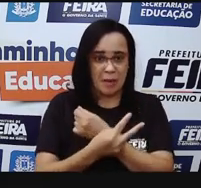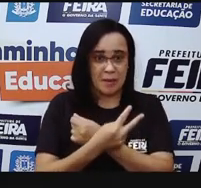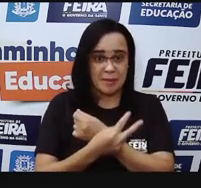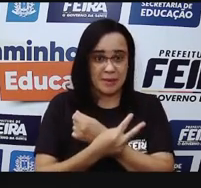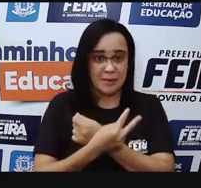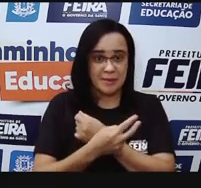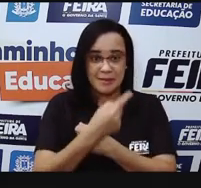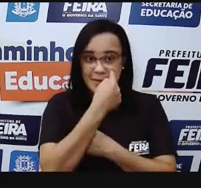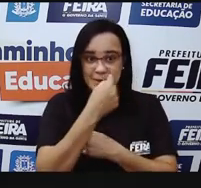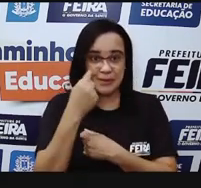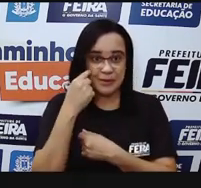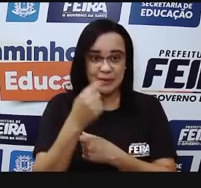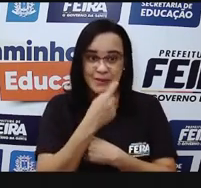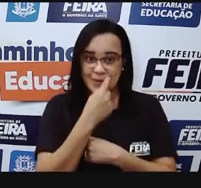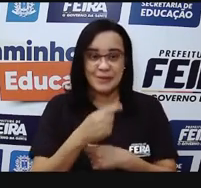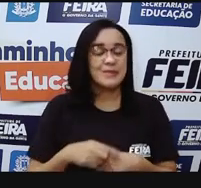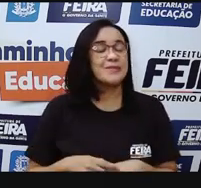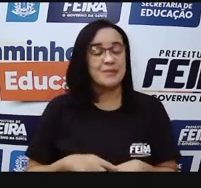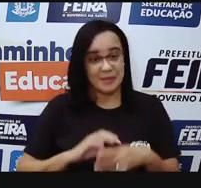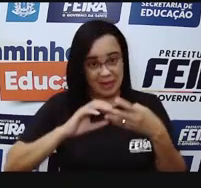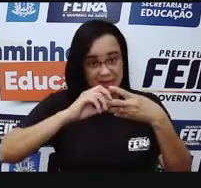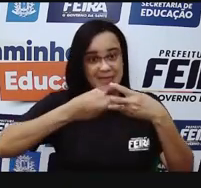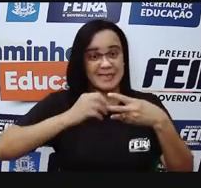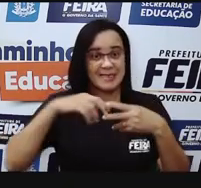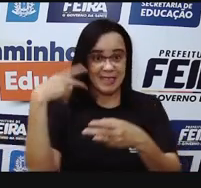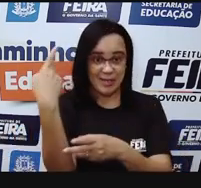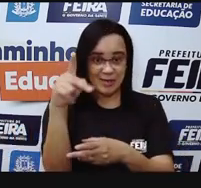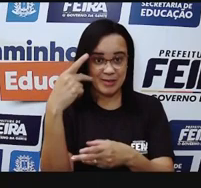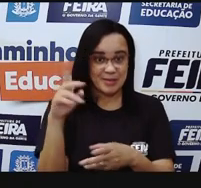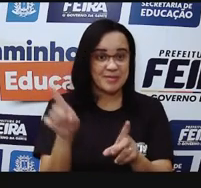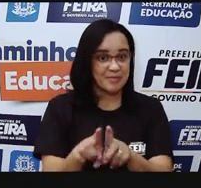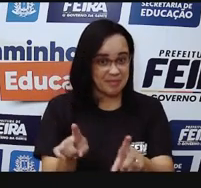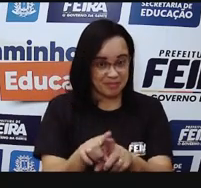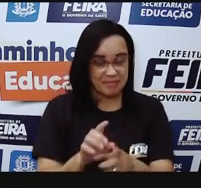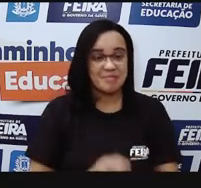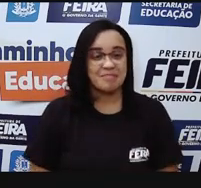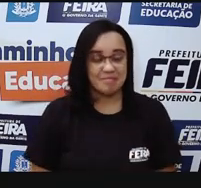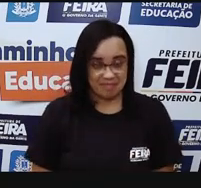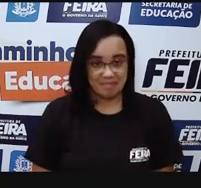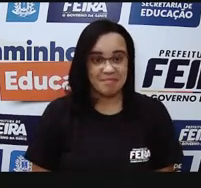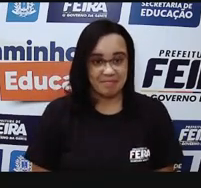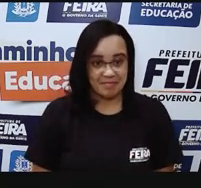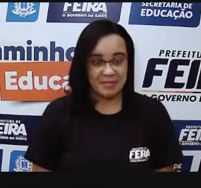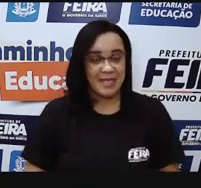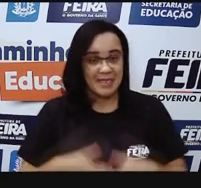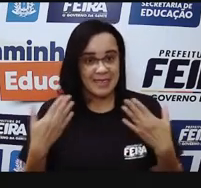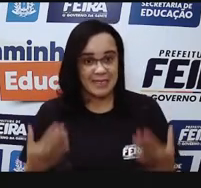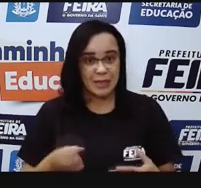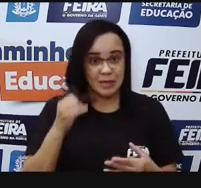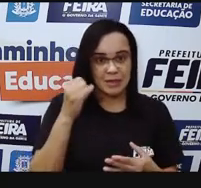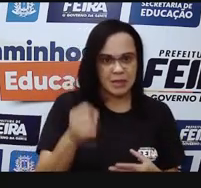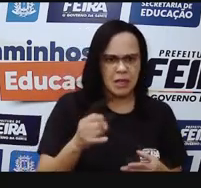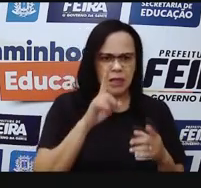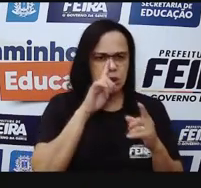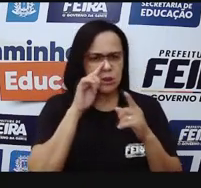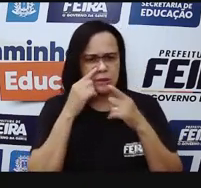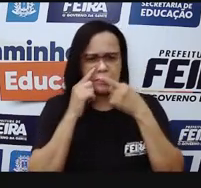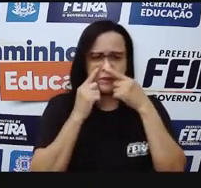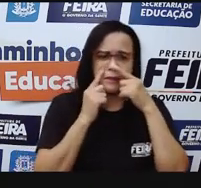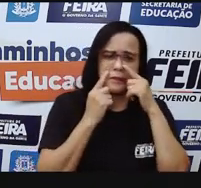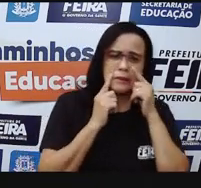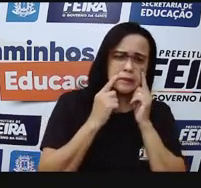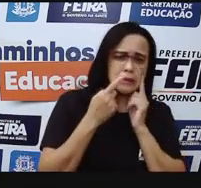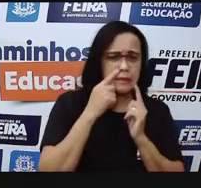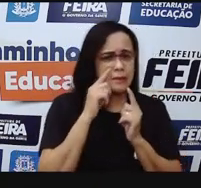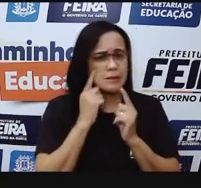o nosso olho, as nossas células do olho. E, além disso, porque, às vezes, quando a gente chora, a gente sai, parece que